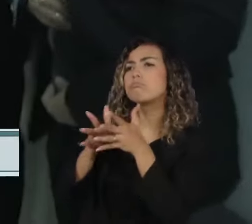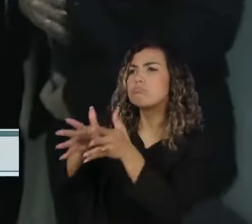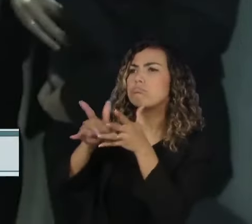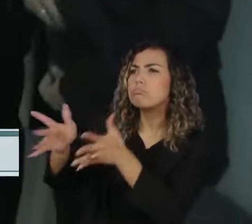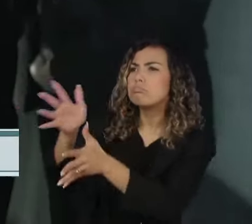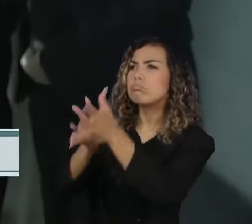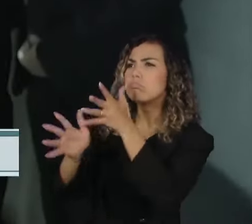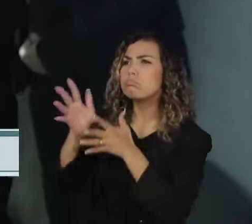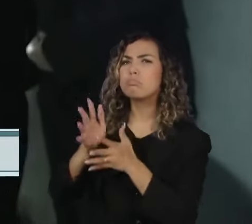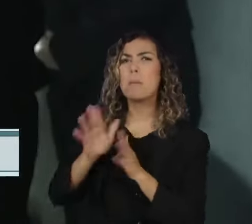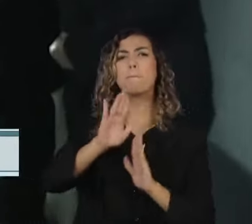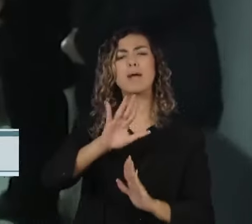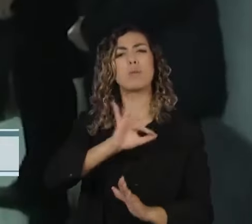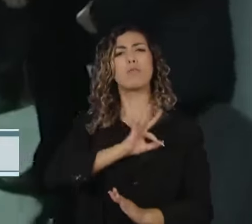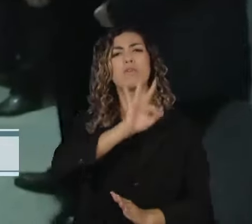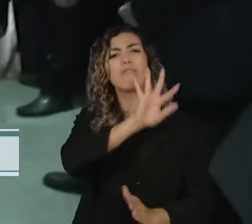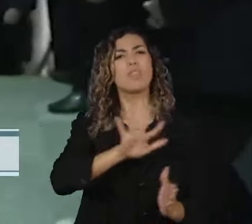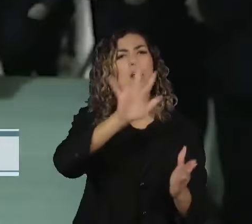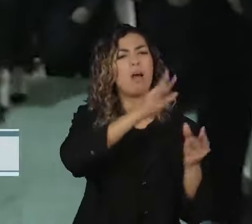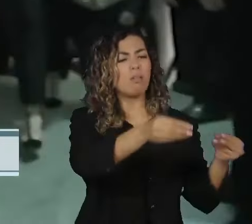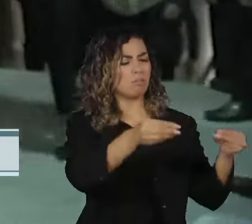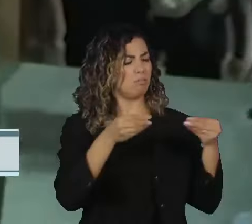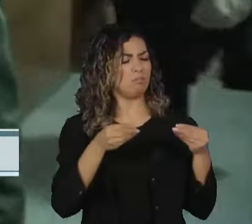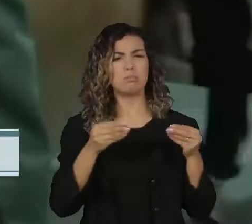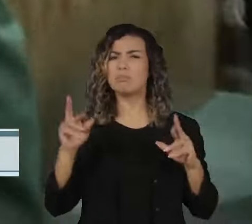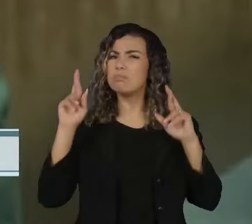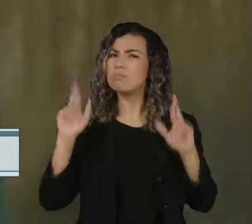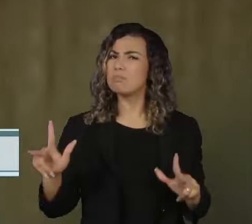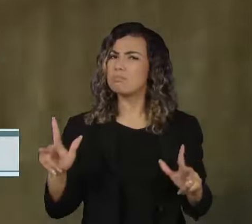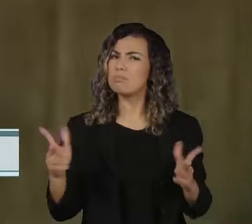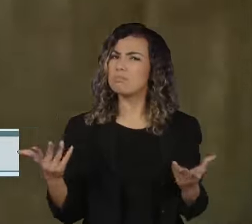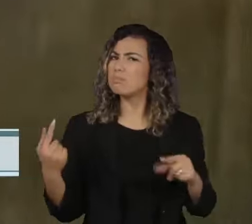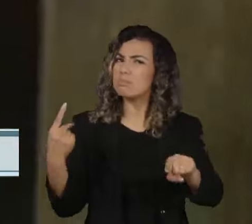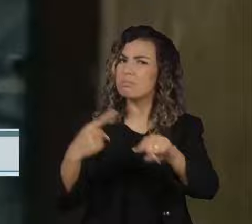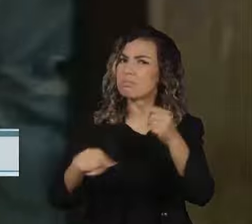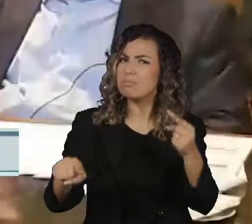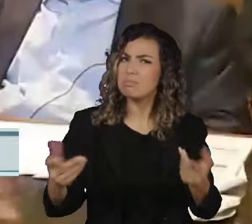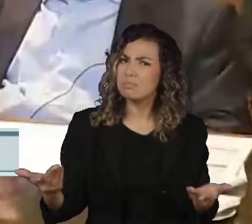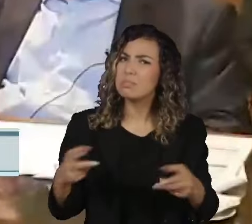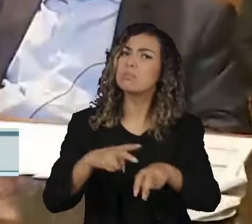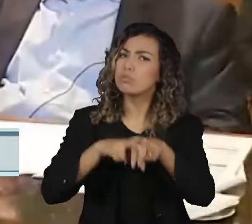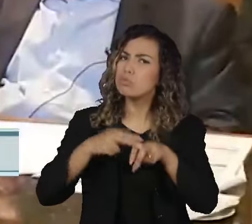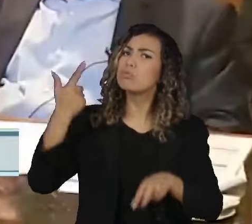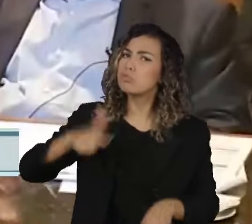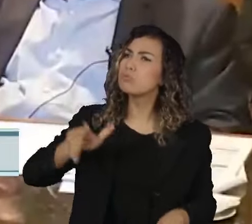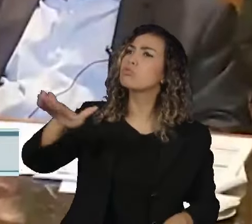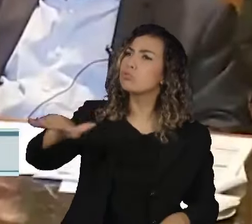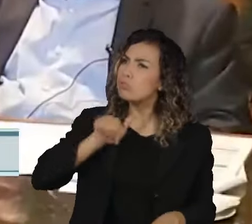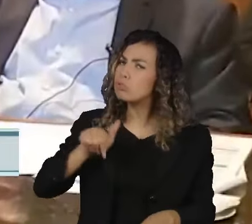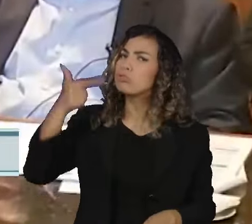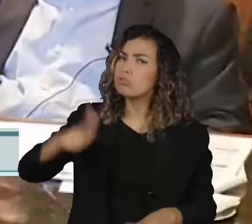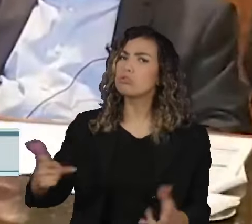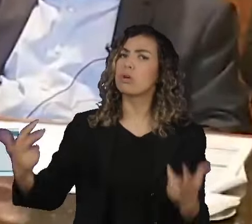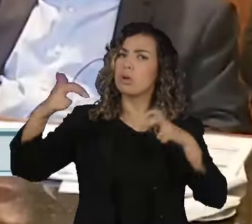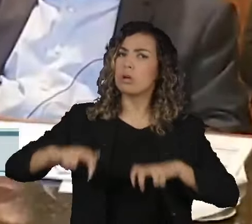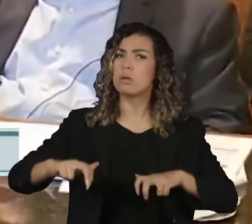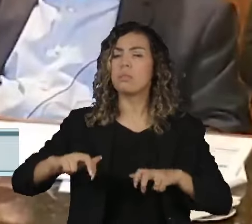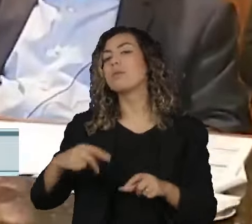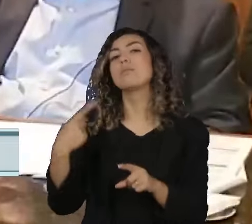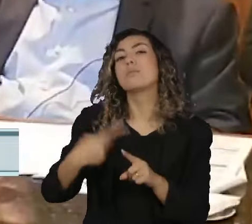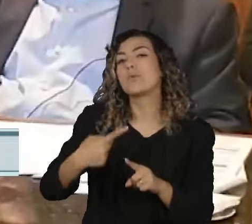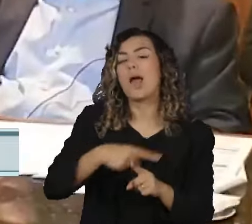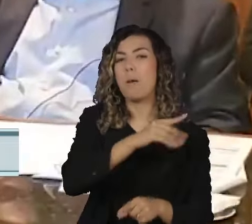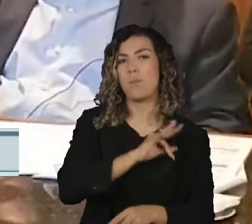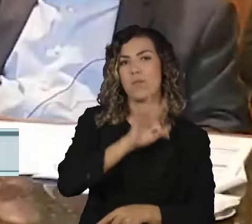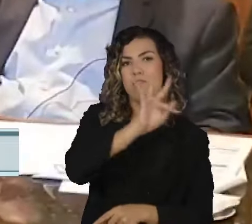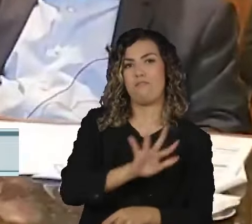Ele foi intimado depois que os investigadores recuperaram arquivos que tinham sido deletados dos aparelhos eletrônicos